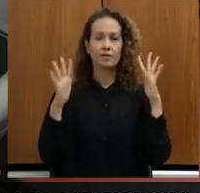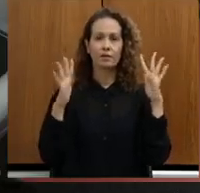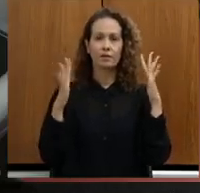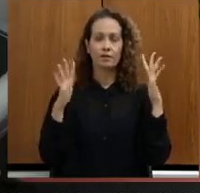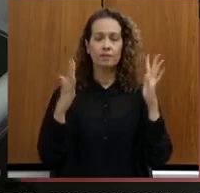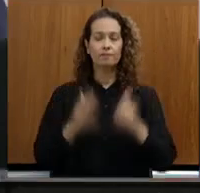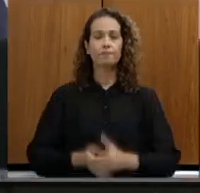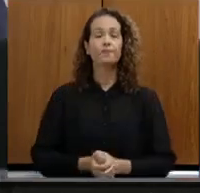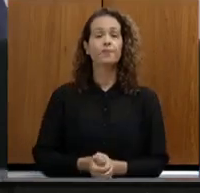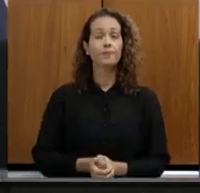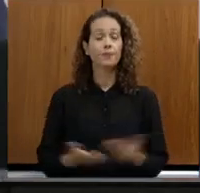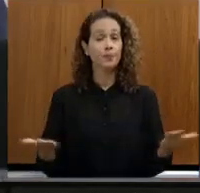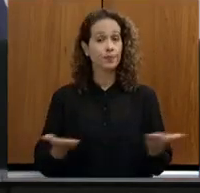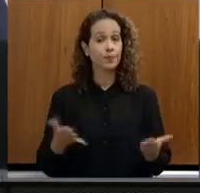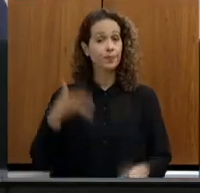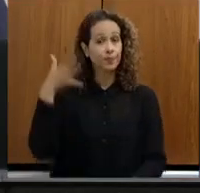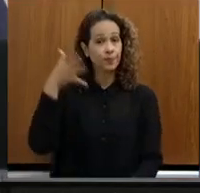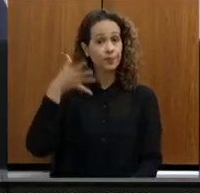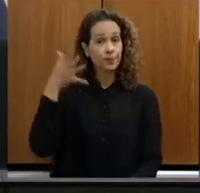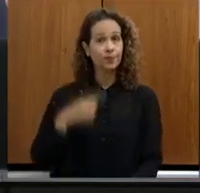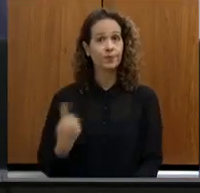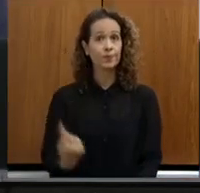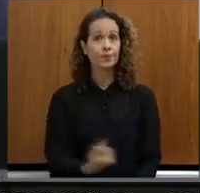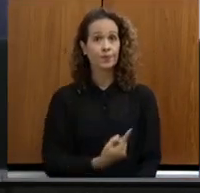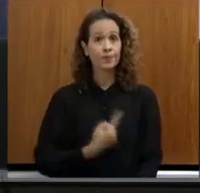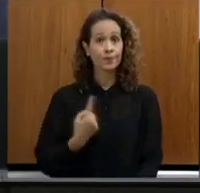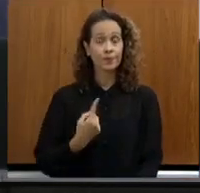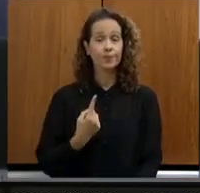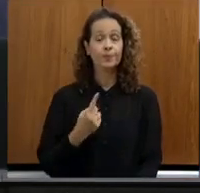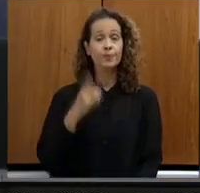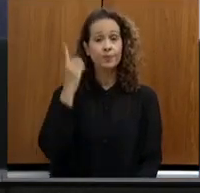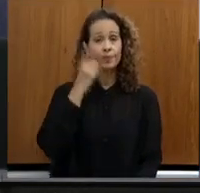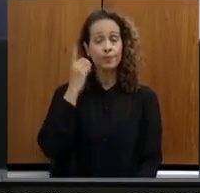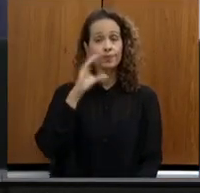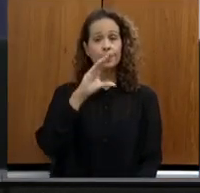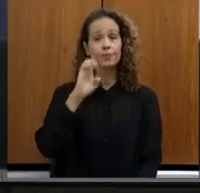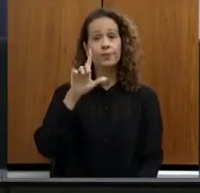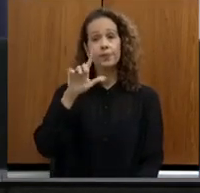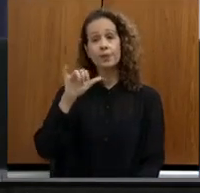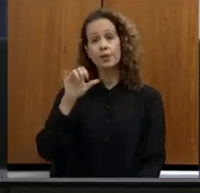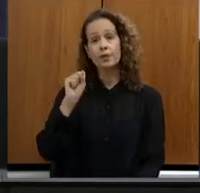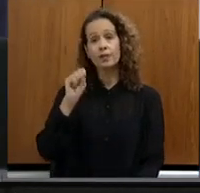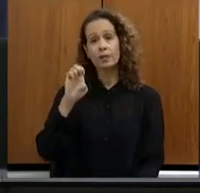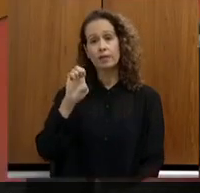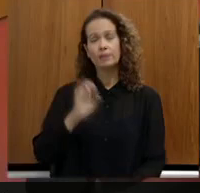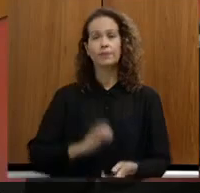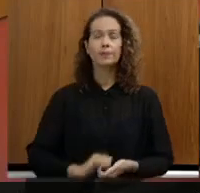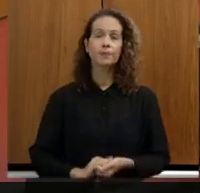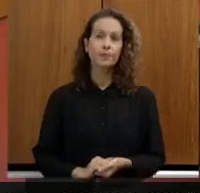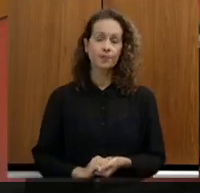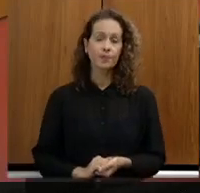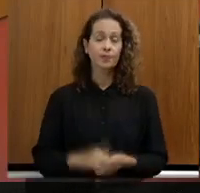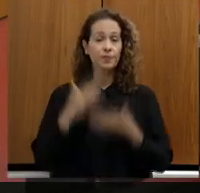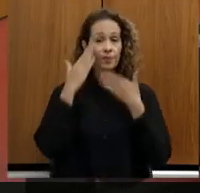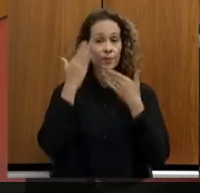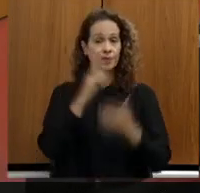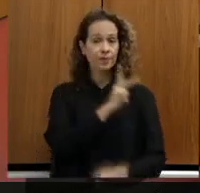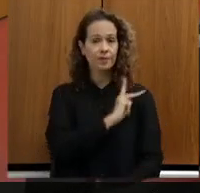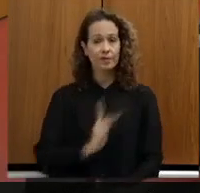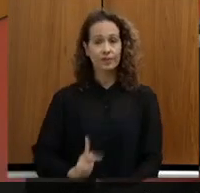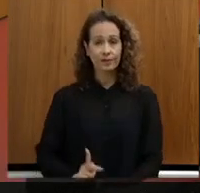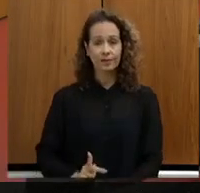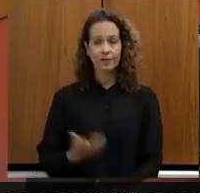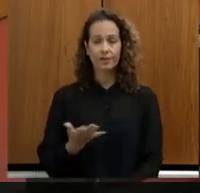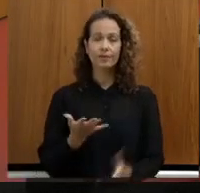Passa a palavra agora à nossa ilustre deputada Cerise Laviola. Obrigada, presidente. Eu